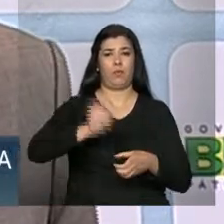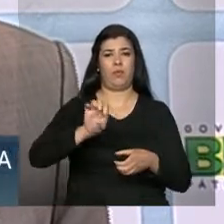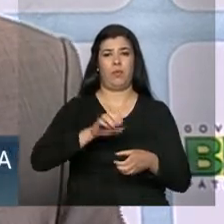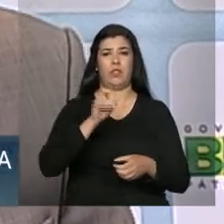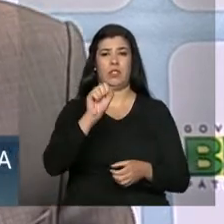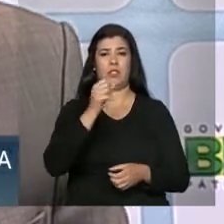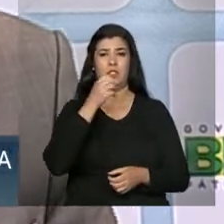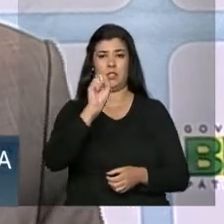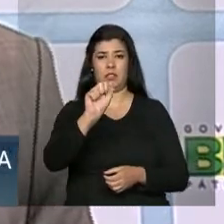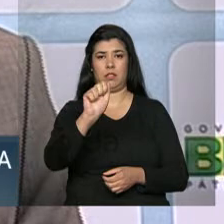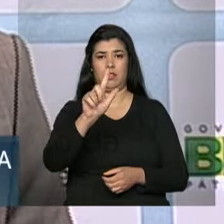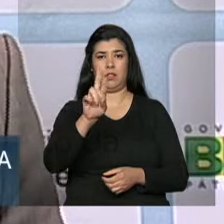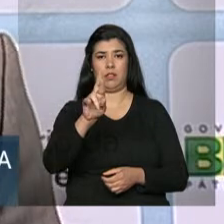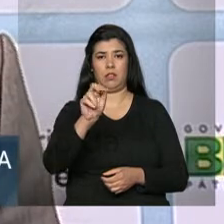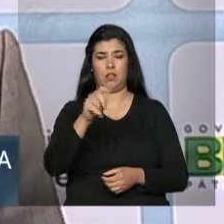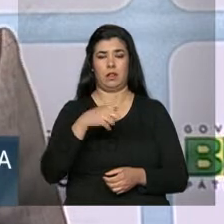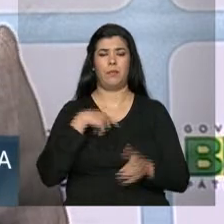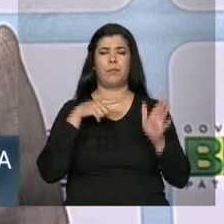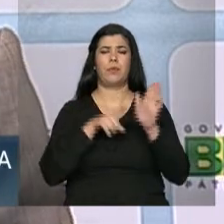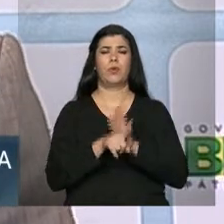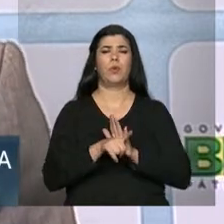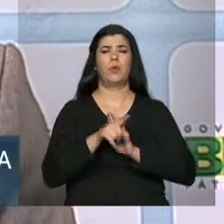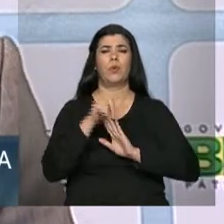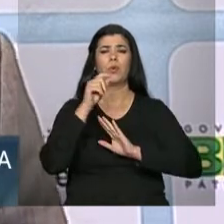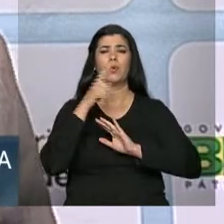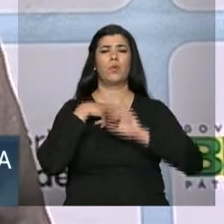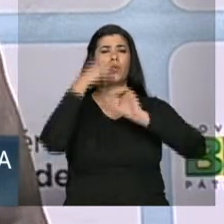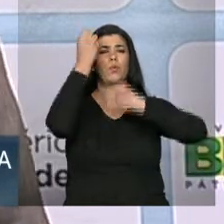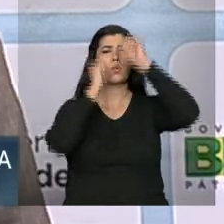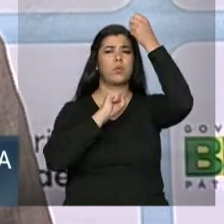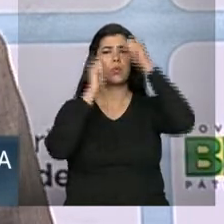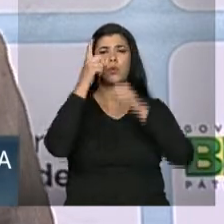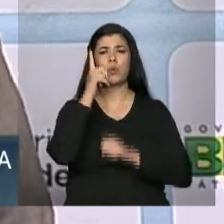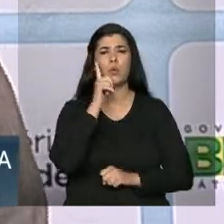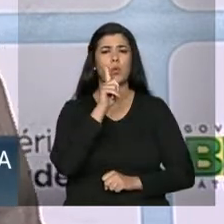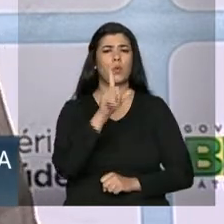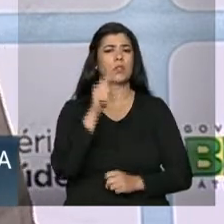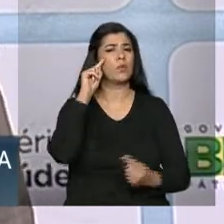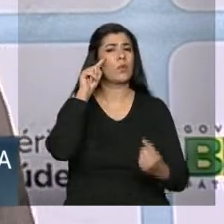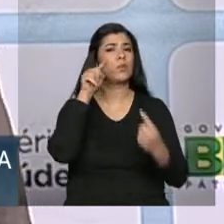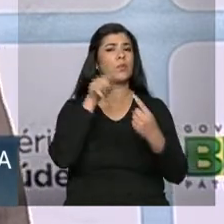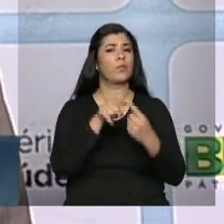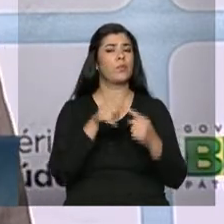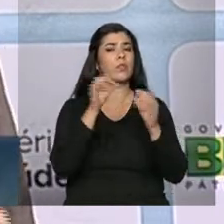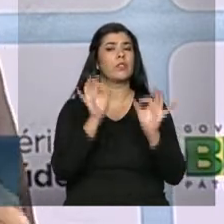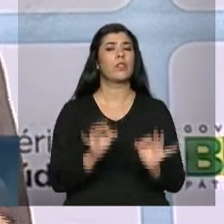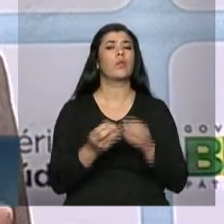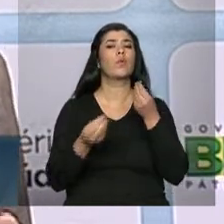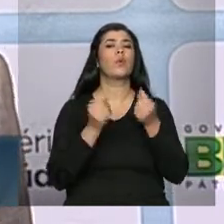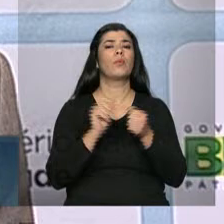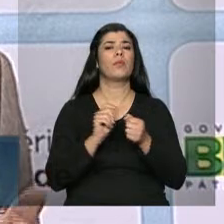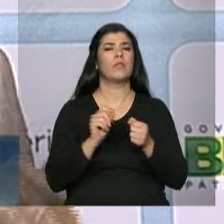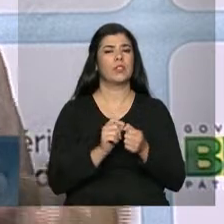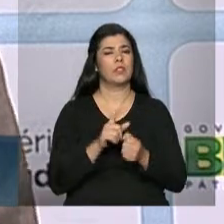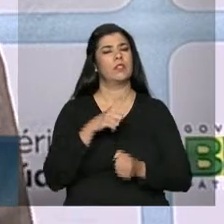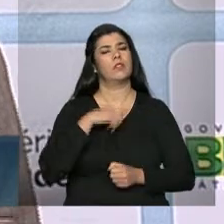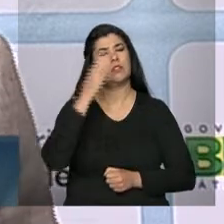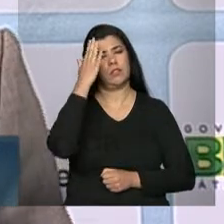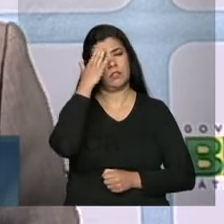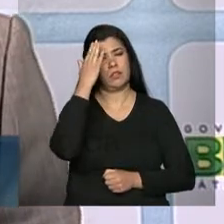que não conseguiram alcançar as metas aí estabelecidas, como... As indústrias que não conseguiram atingir a meta, que é uma pequena